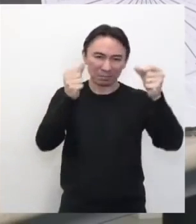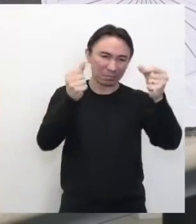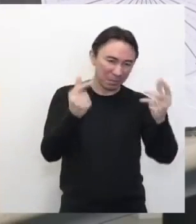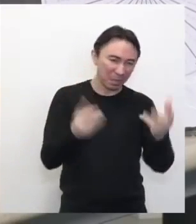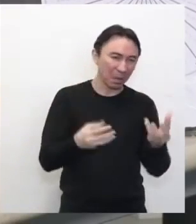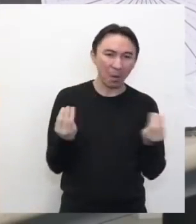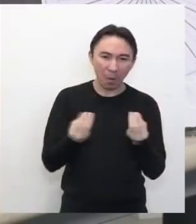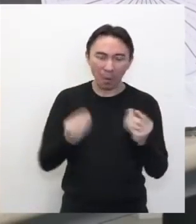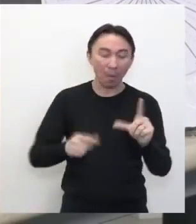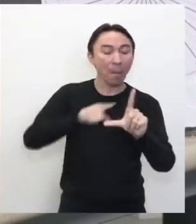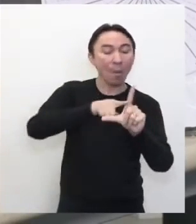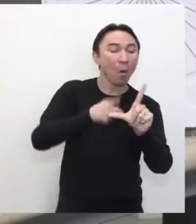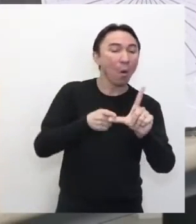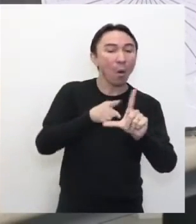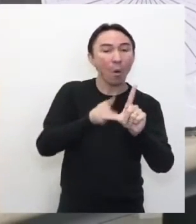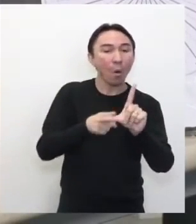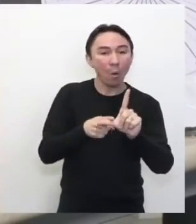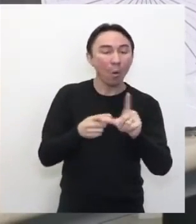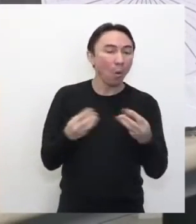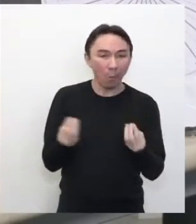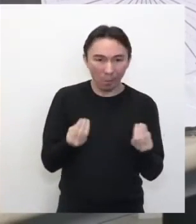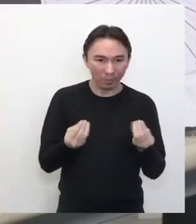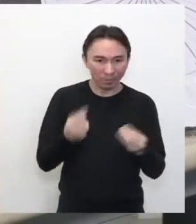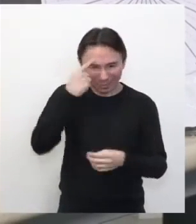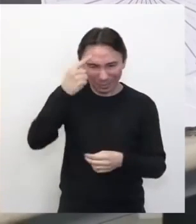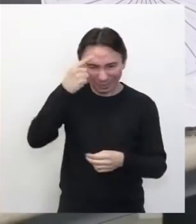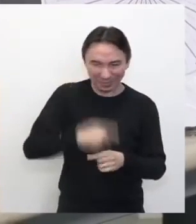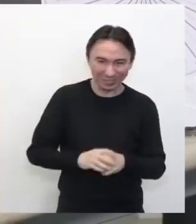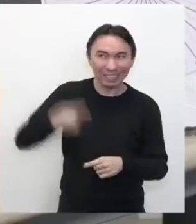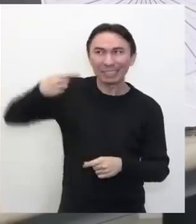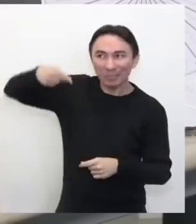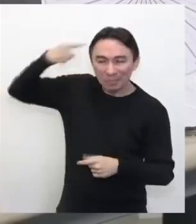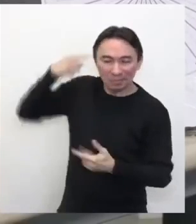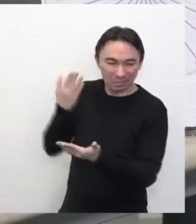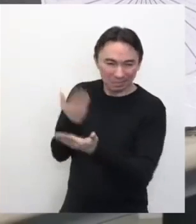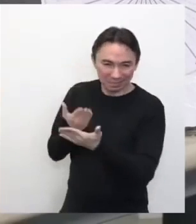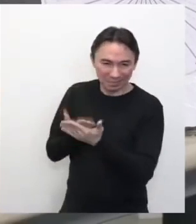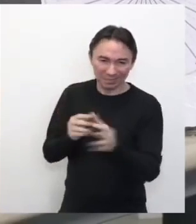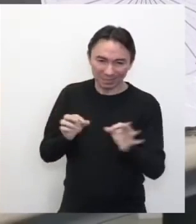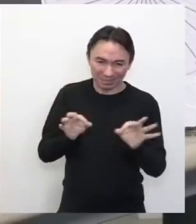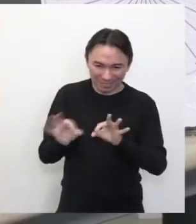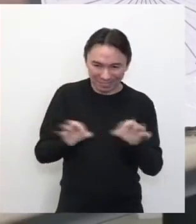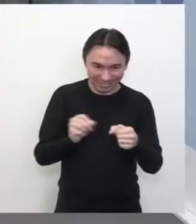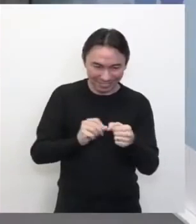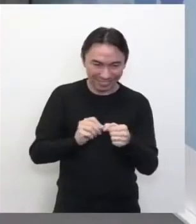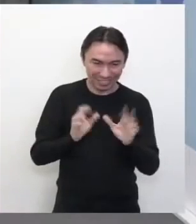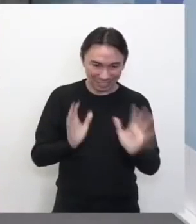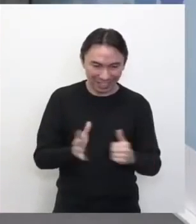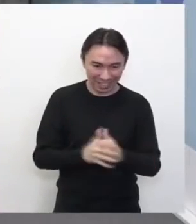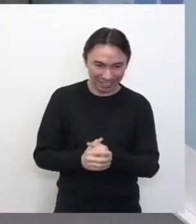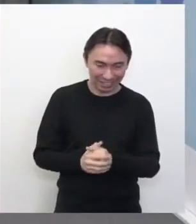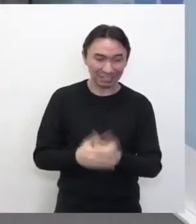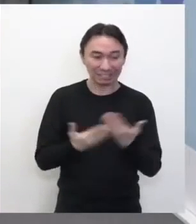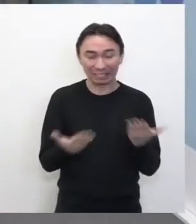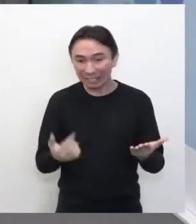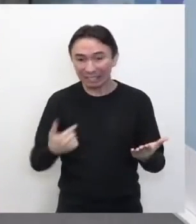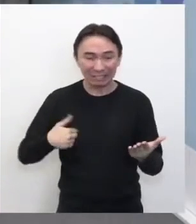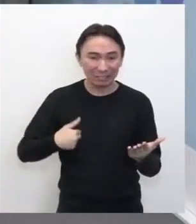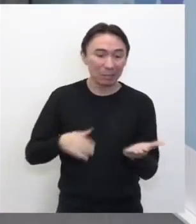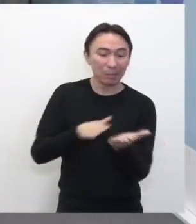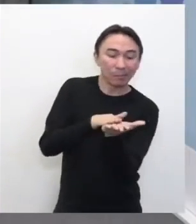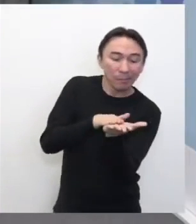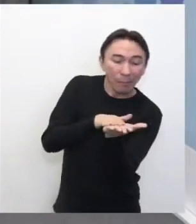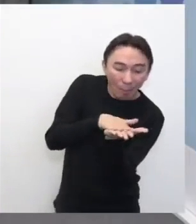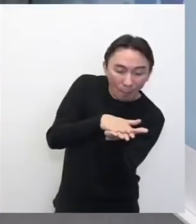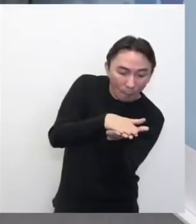separa esse ângulo. Mas esse daqui é o transferidor que nós construímos na aula passada. Muito legal. Então, se eu não quiser fazer a impressão, eu posso